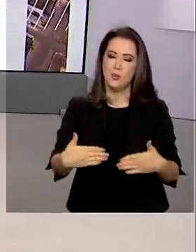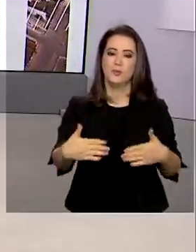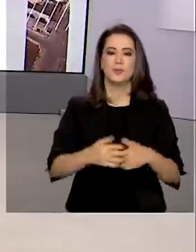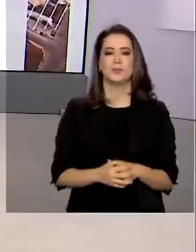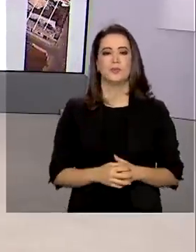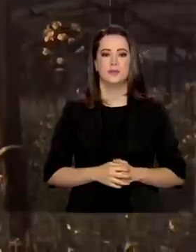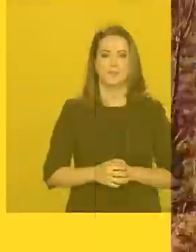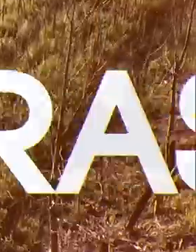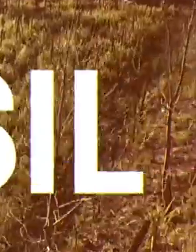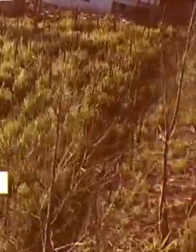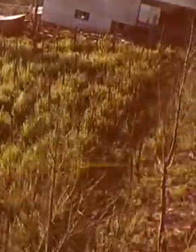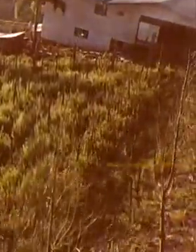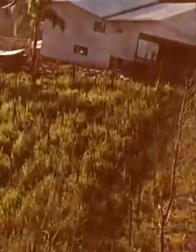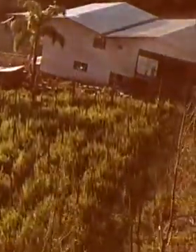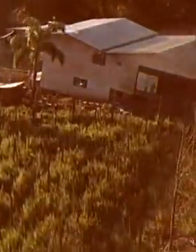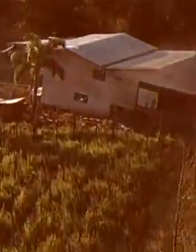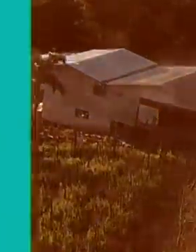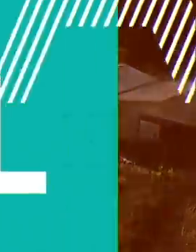está no ar.